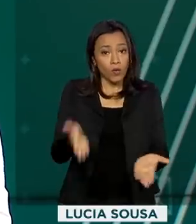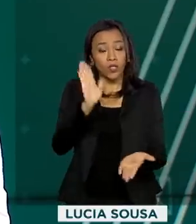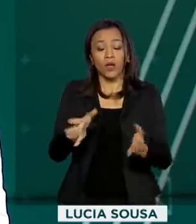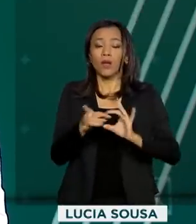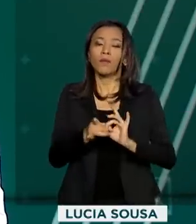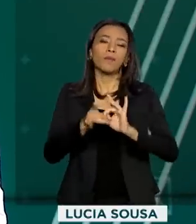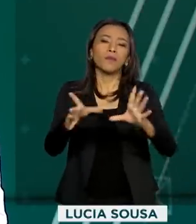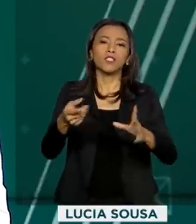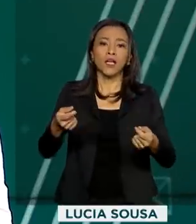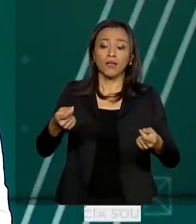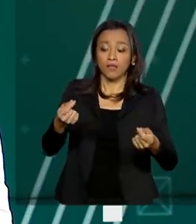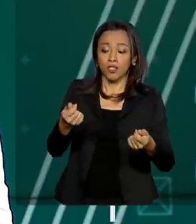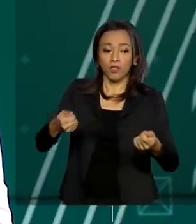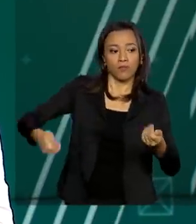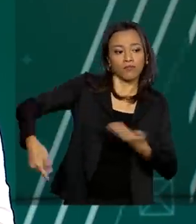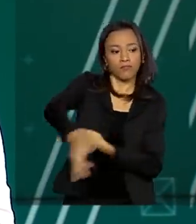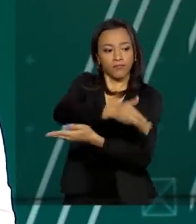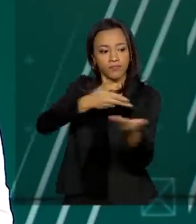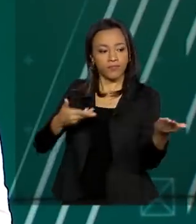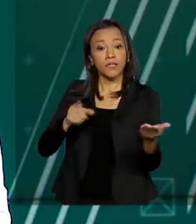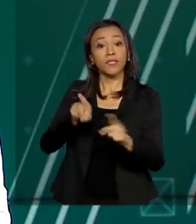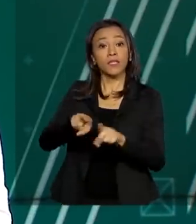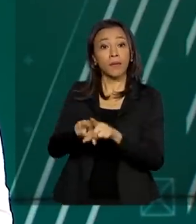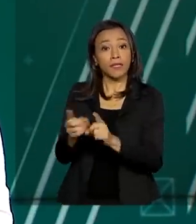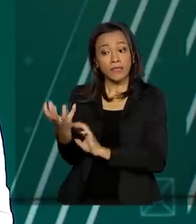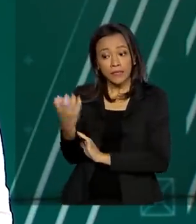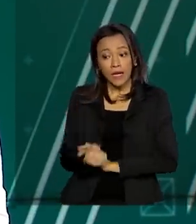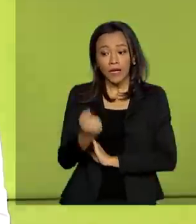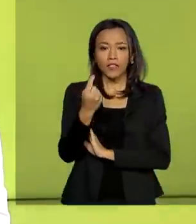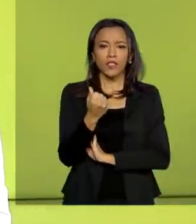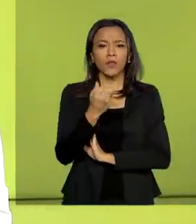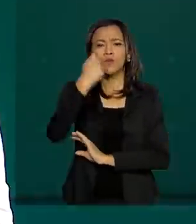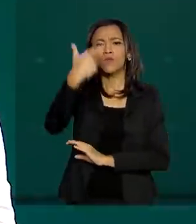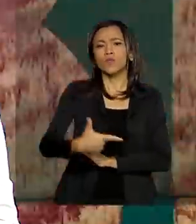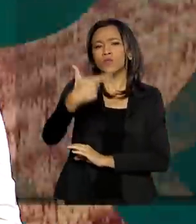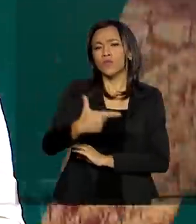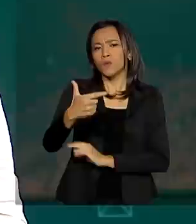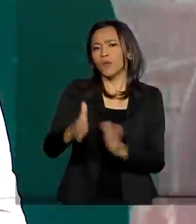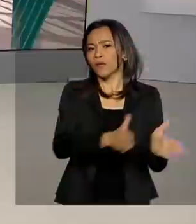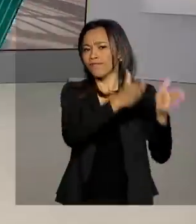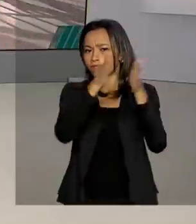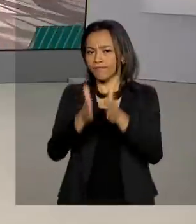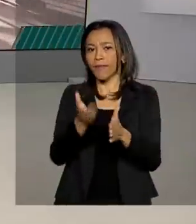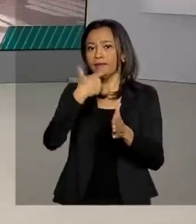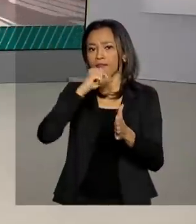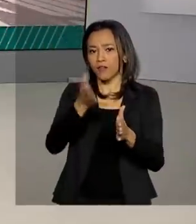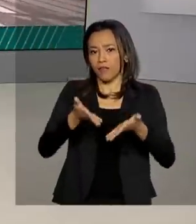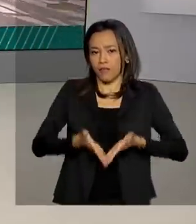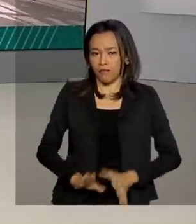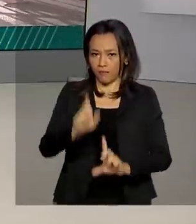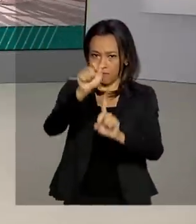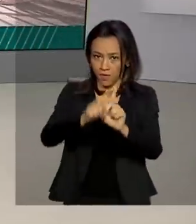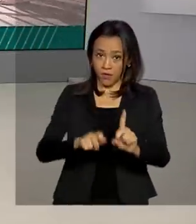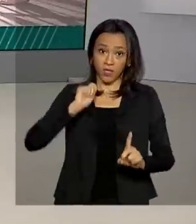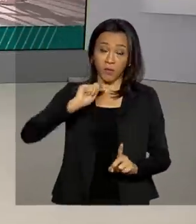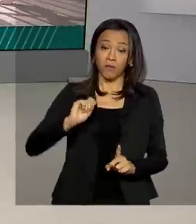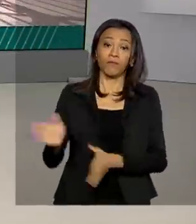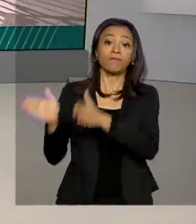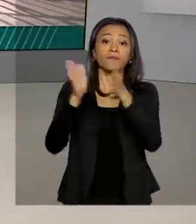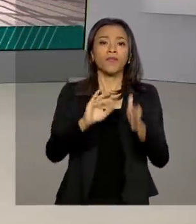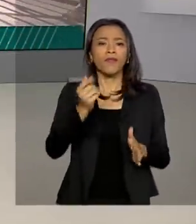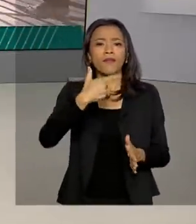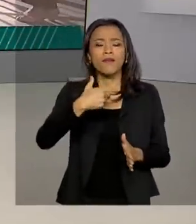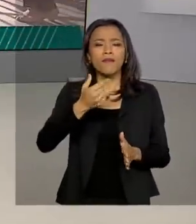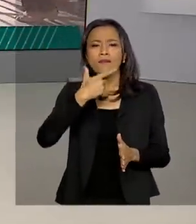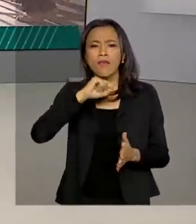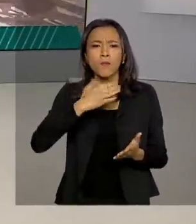transferências e os saques da segunda parcela do auxílio para os nascidos em abril. E quem teve o pedido negado vai poder